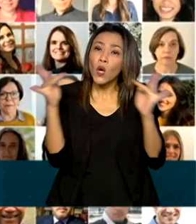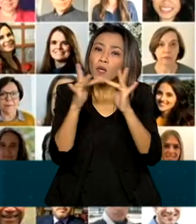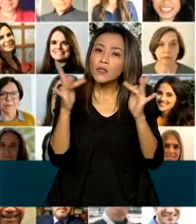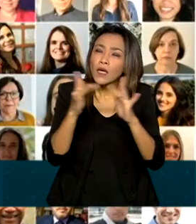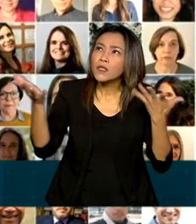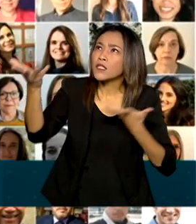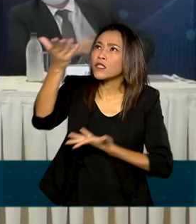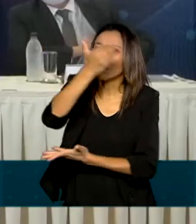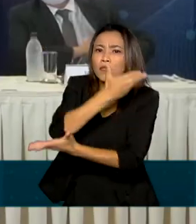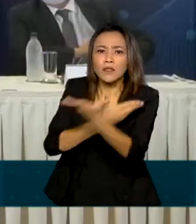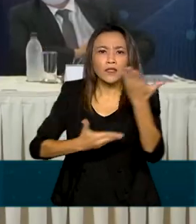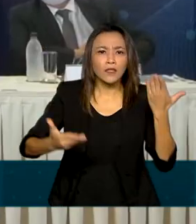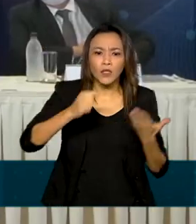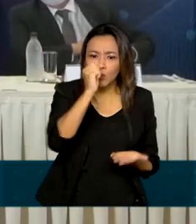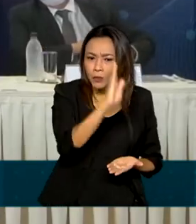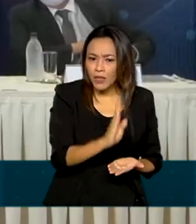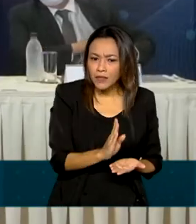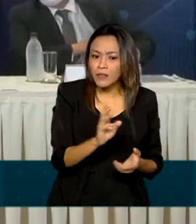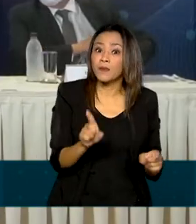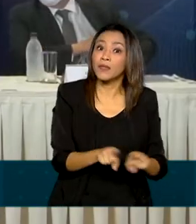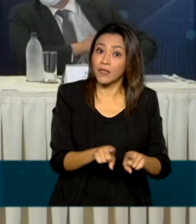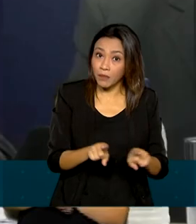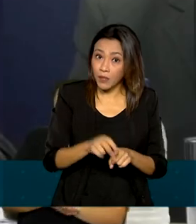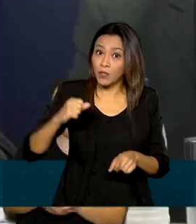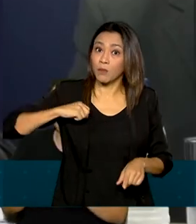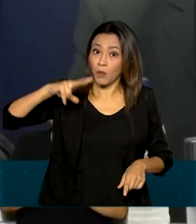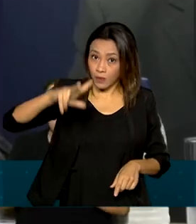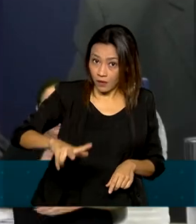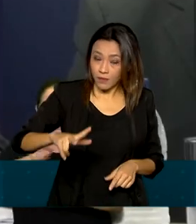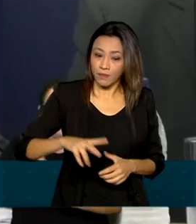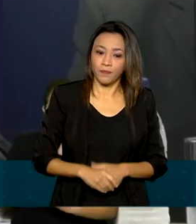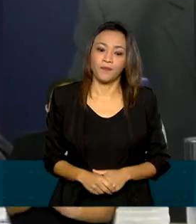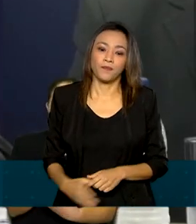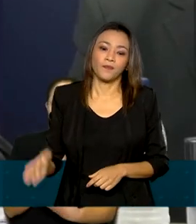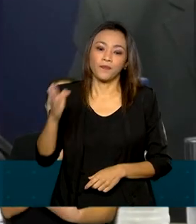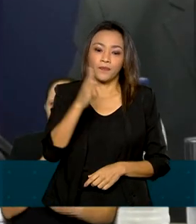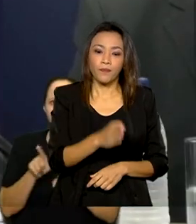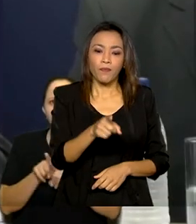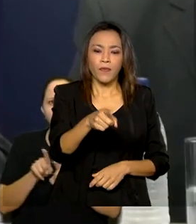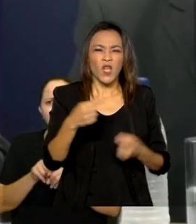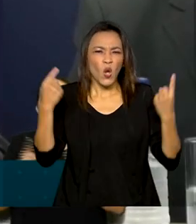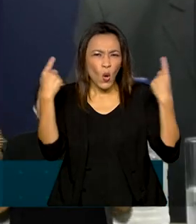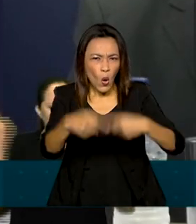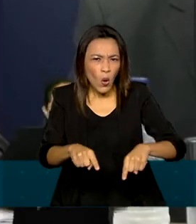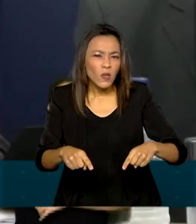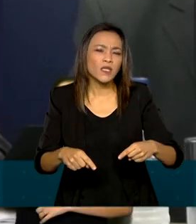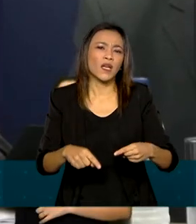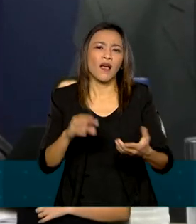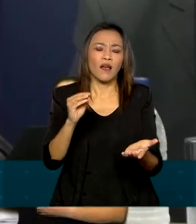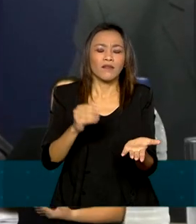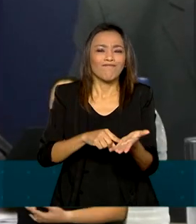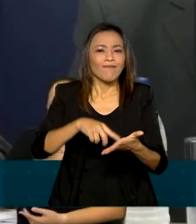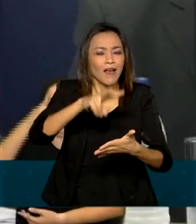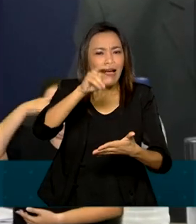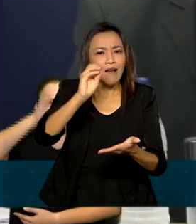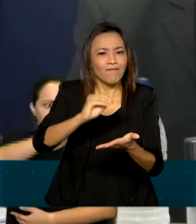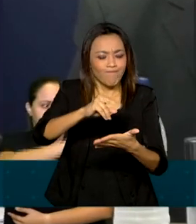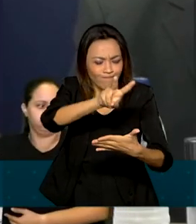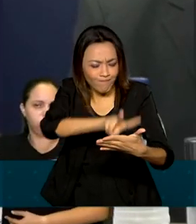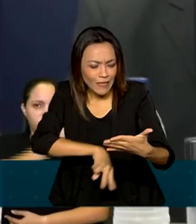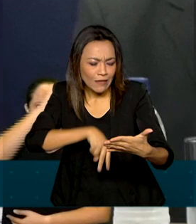alfabetizadores do Brasil e Portugal. No combate ao analfabetismo que está a chave do sucesso de um país.